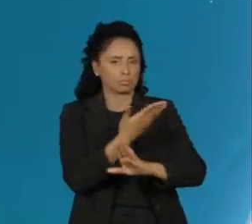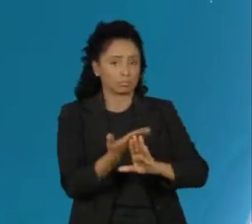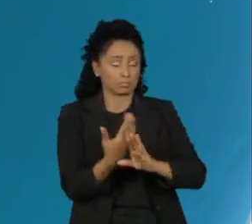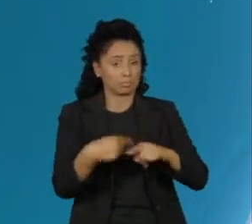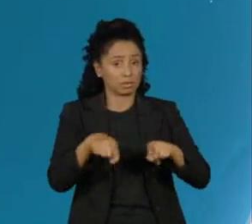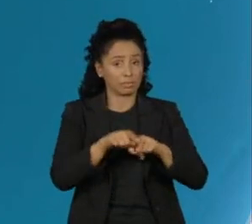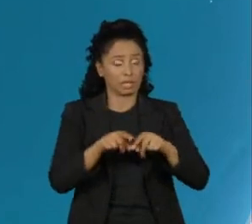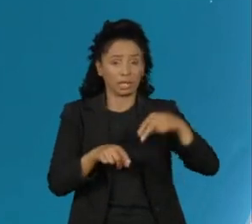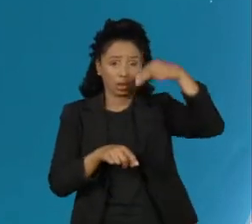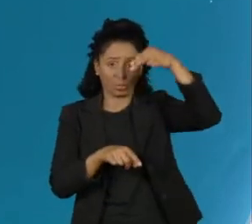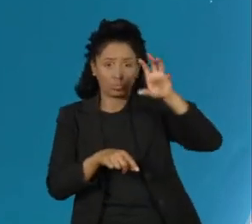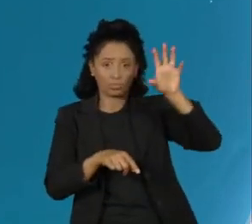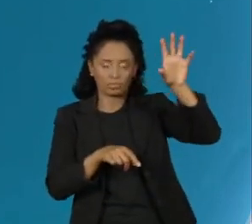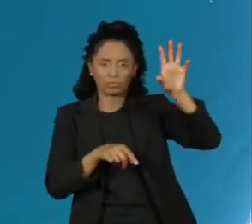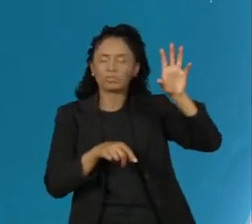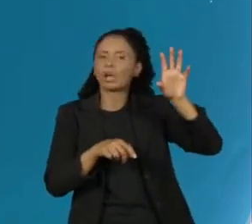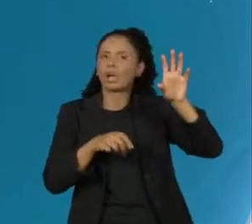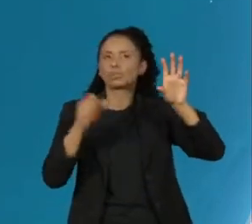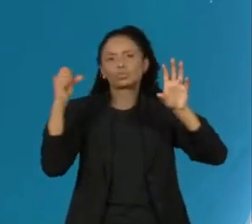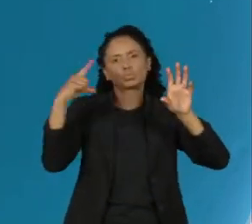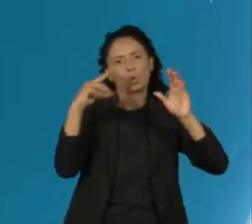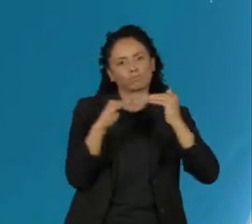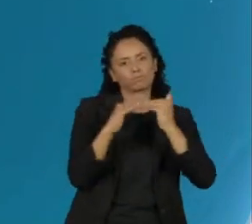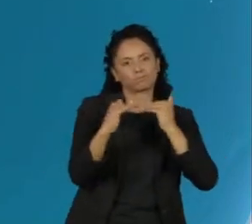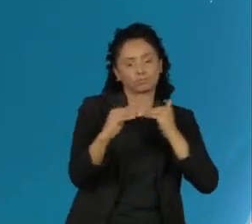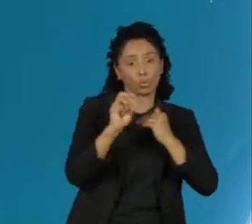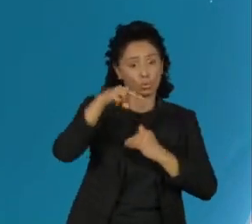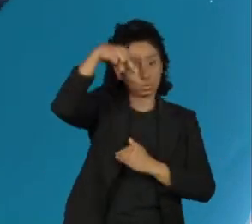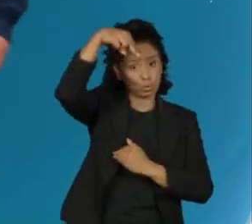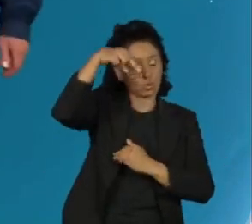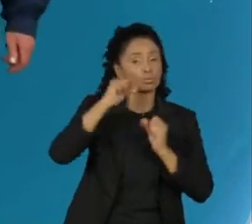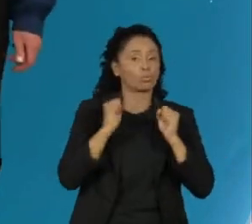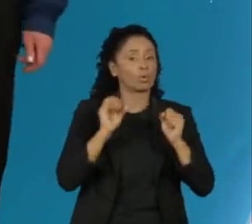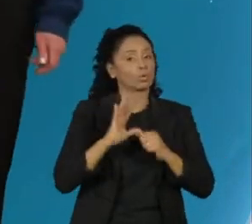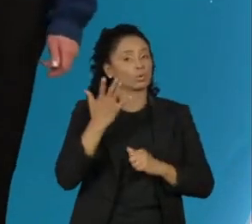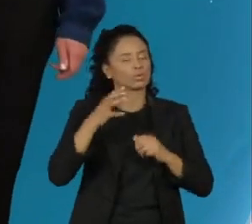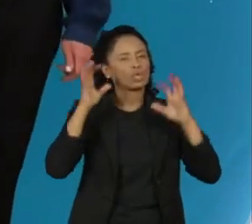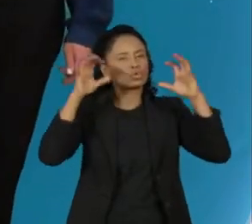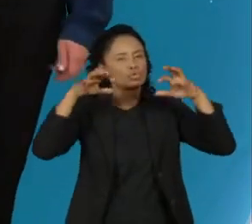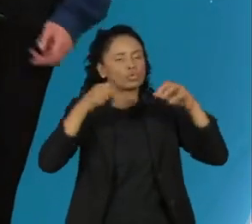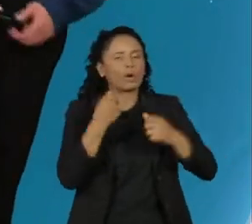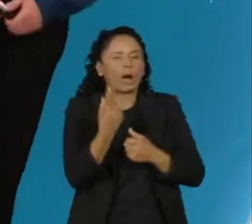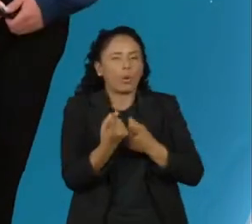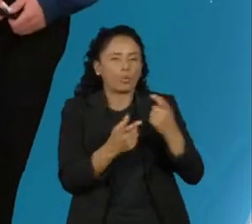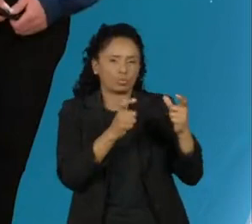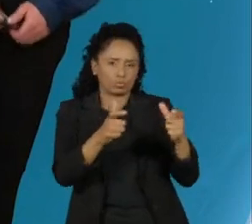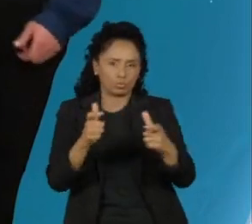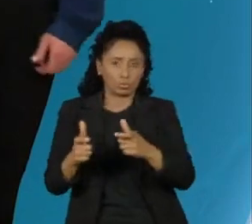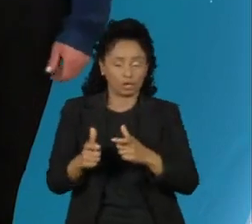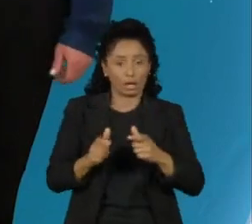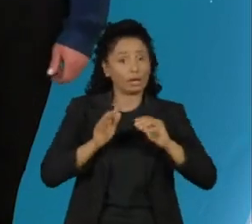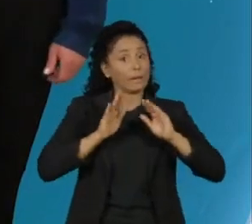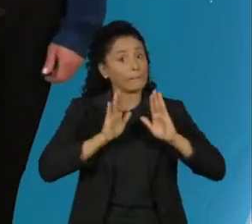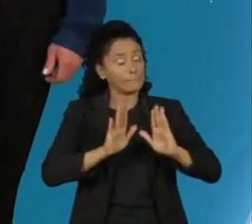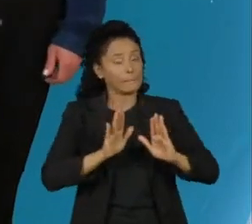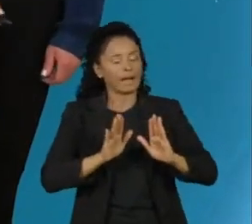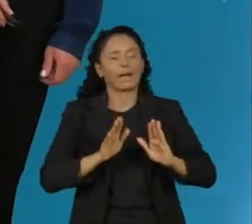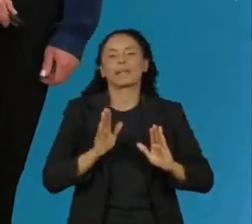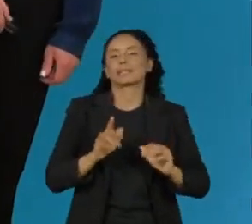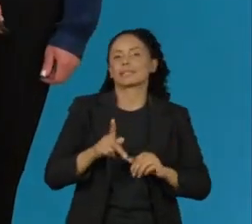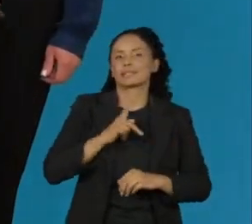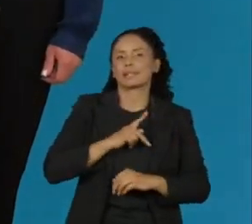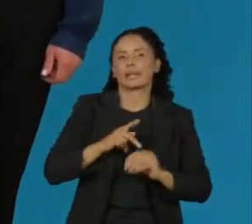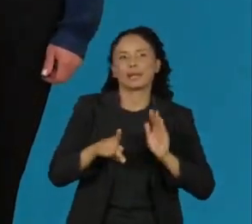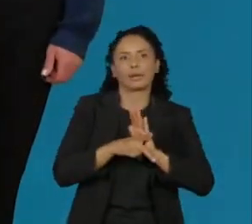Nordeste continua com tempo firme e no Norte do Brasil tem previsão apenas de chuva isolada, mas com forte intensidade em Porto Velho e